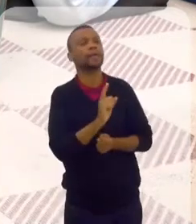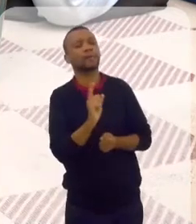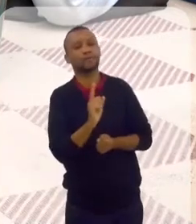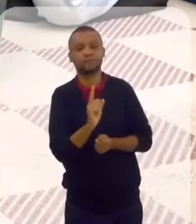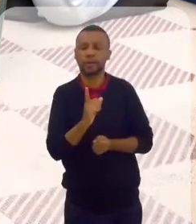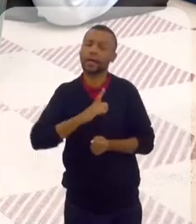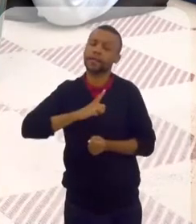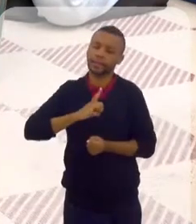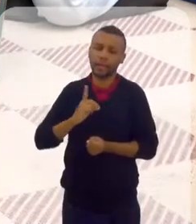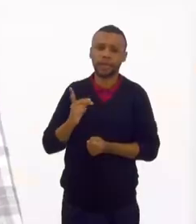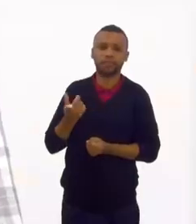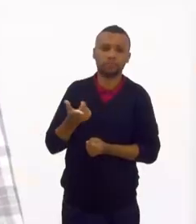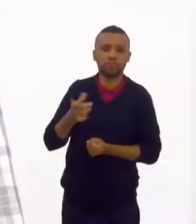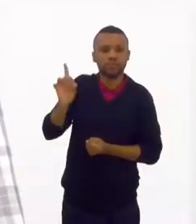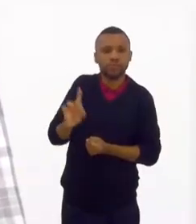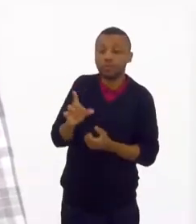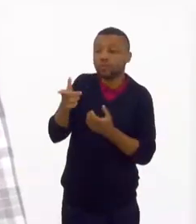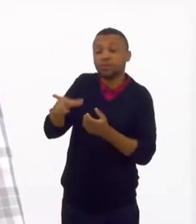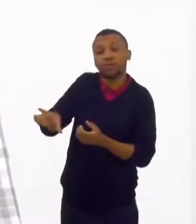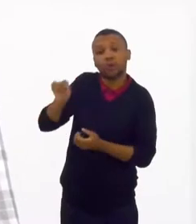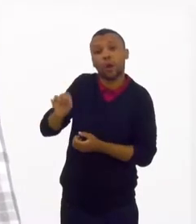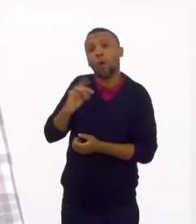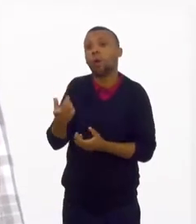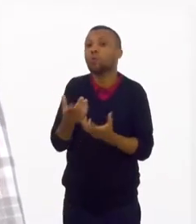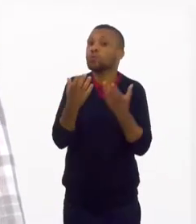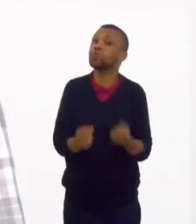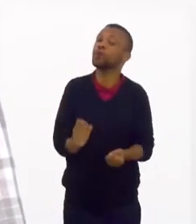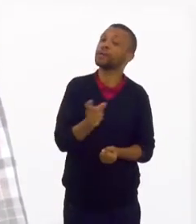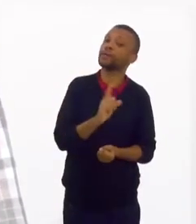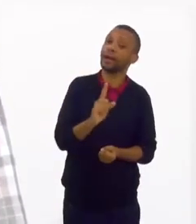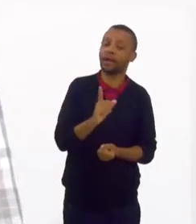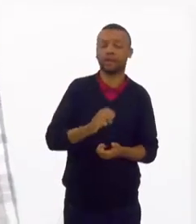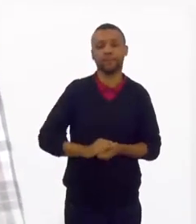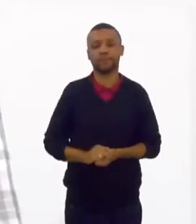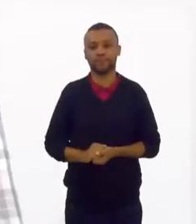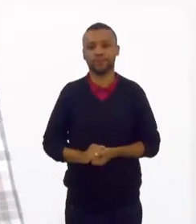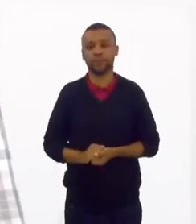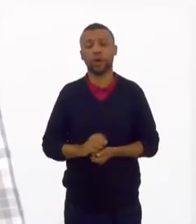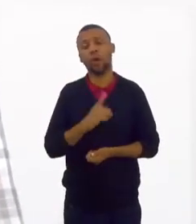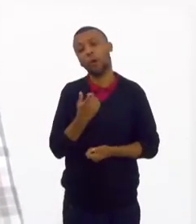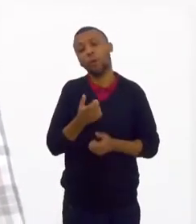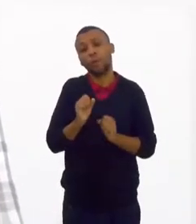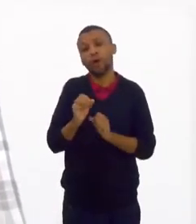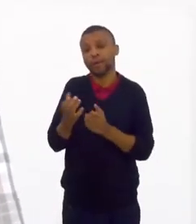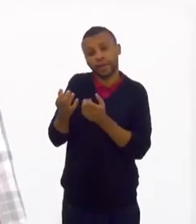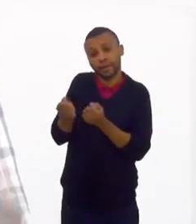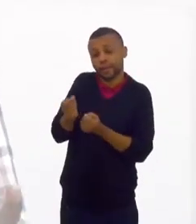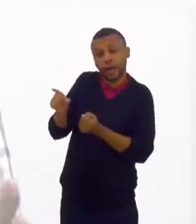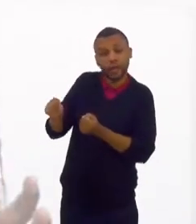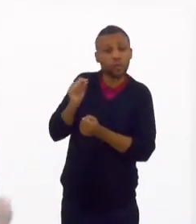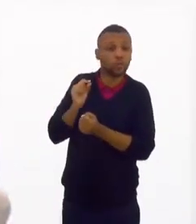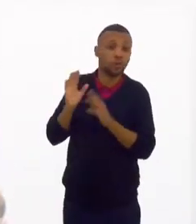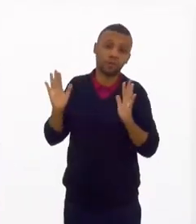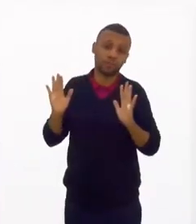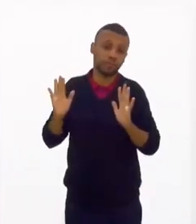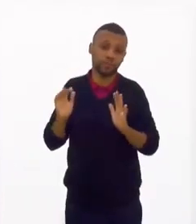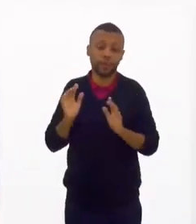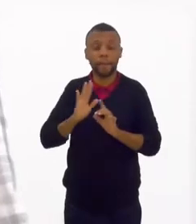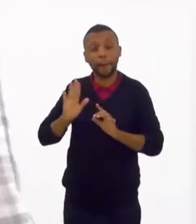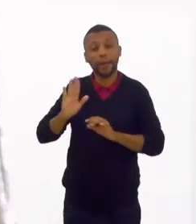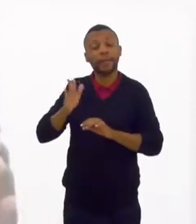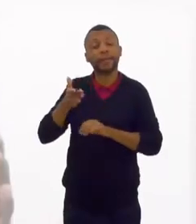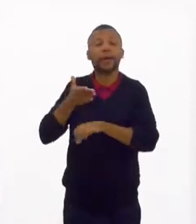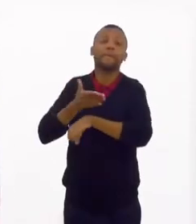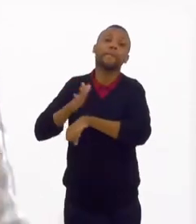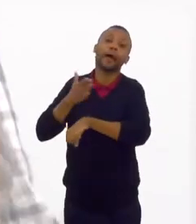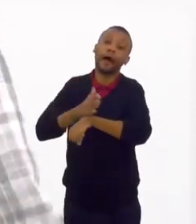Sim, ela tem o direito de escolher de não aceitar e também pode pedir o divórcio. Mas, por vezes, esse tipo de